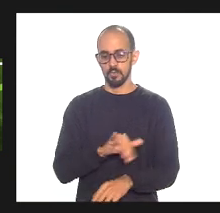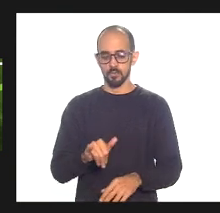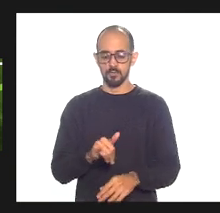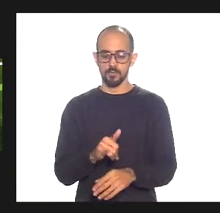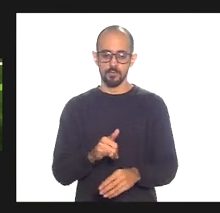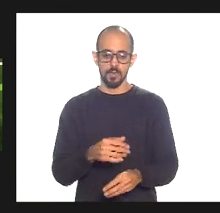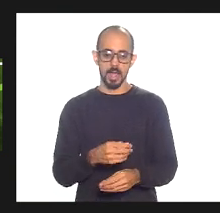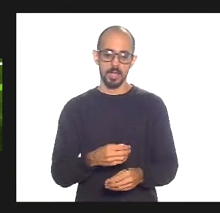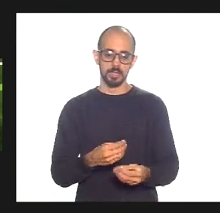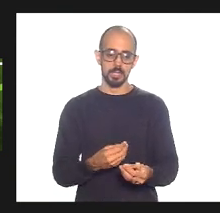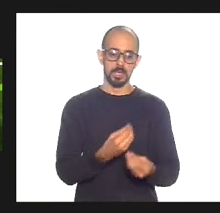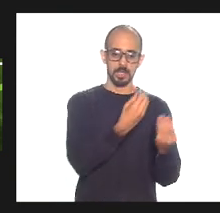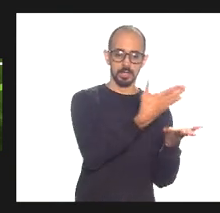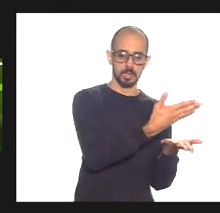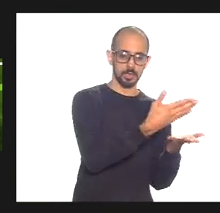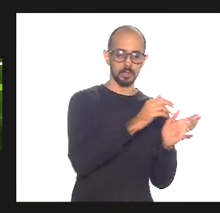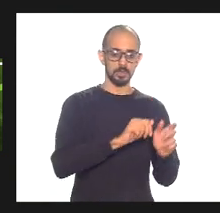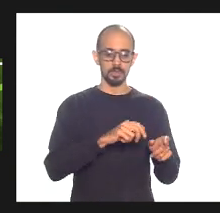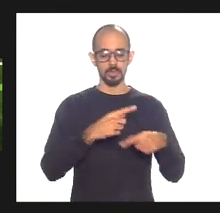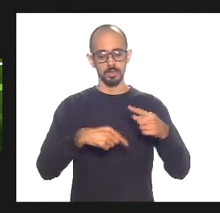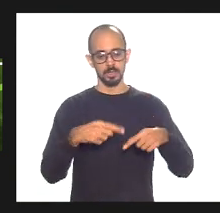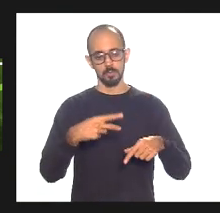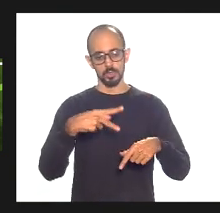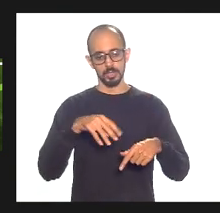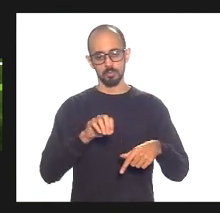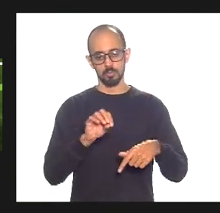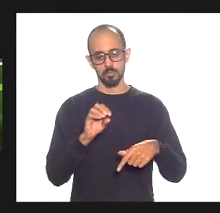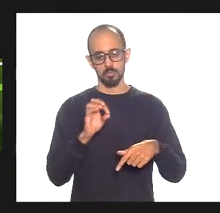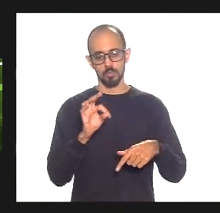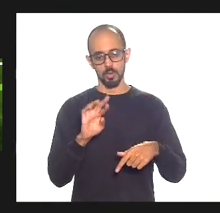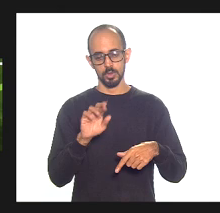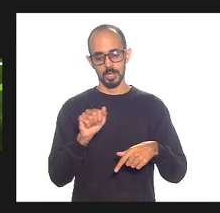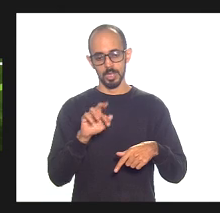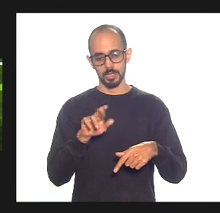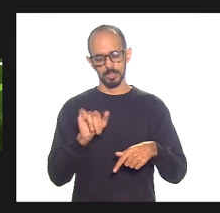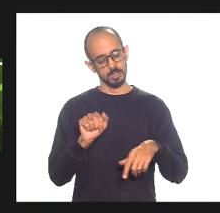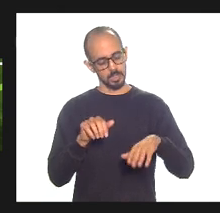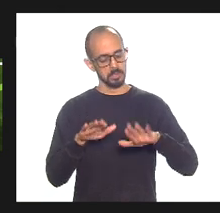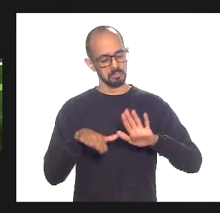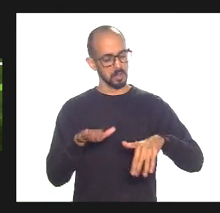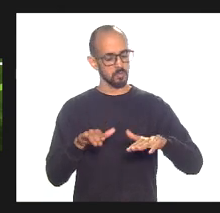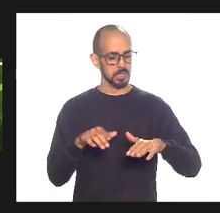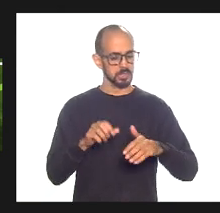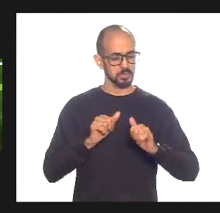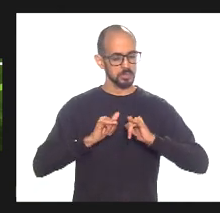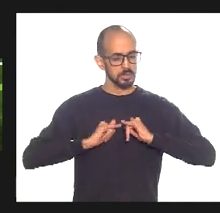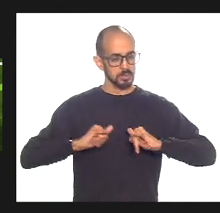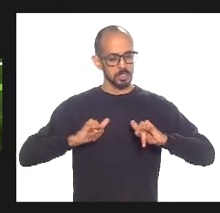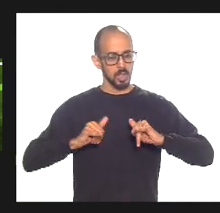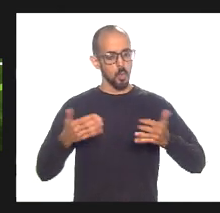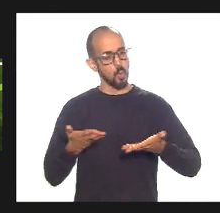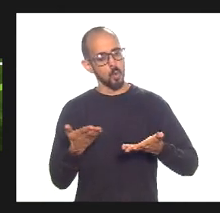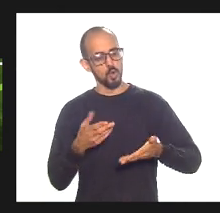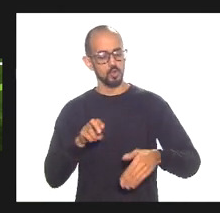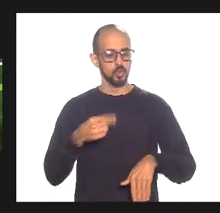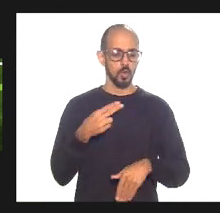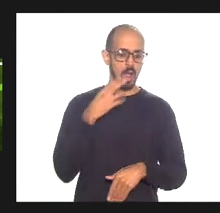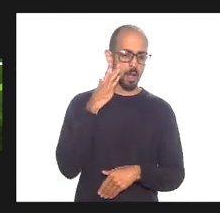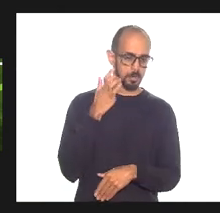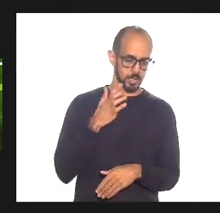a publicação apenas da portaria que deveria ter saído hoje se não me engano amanhã e